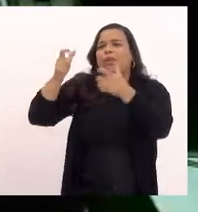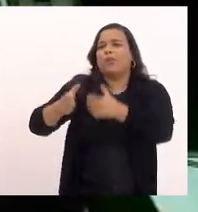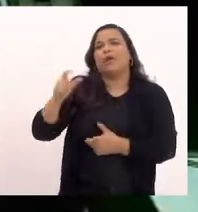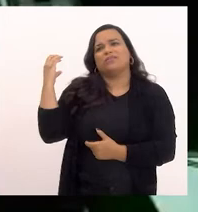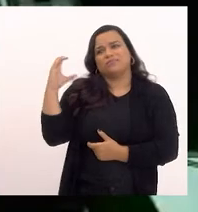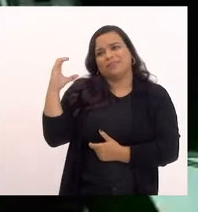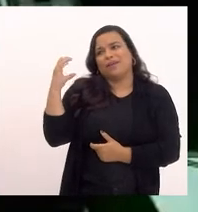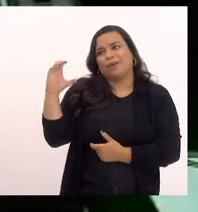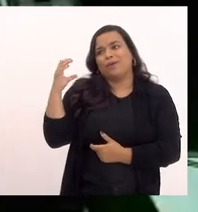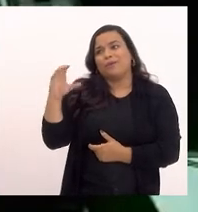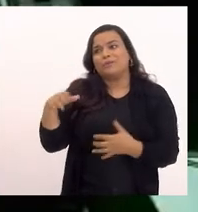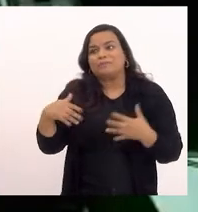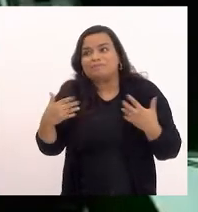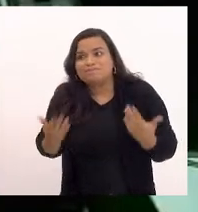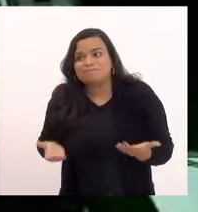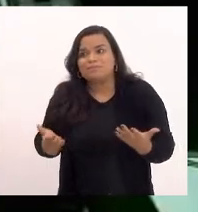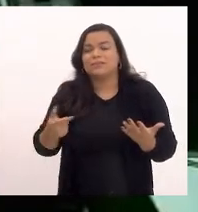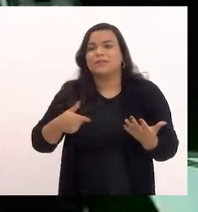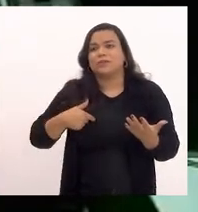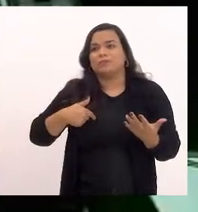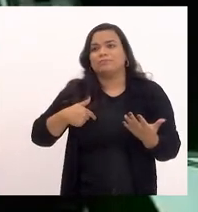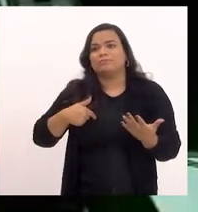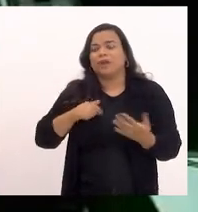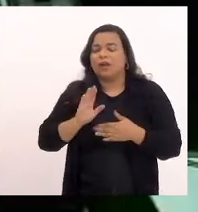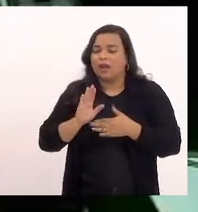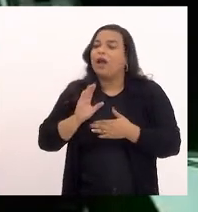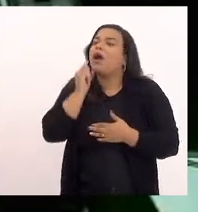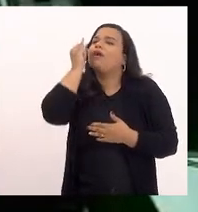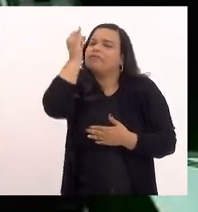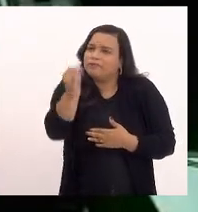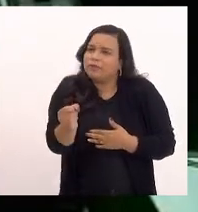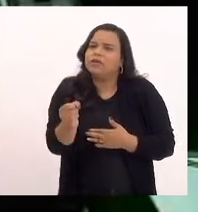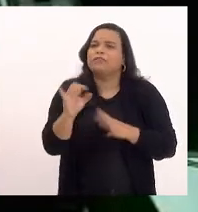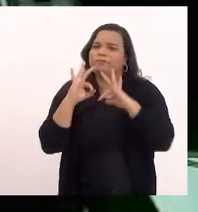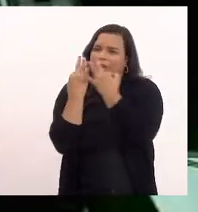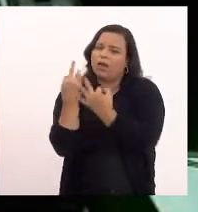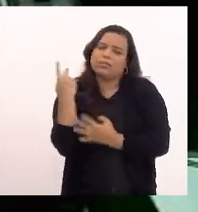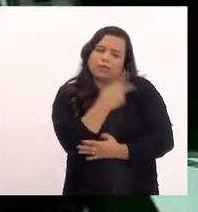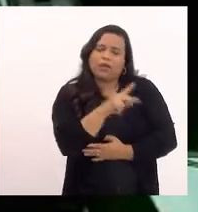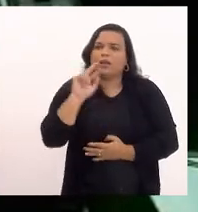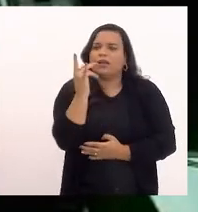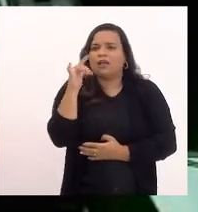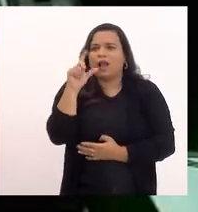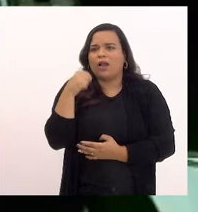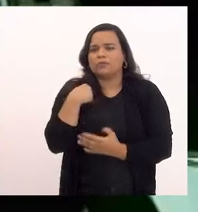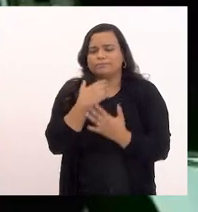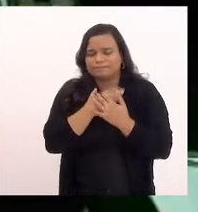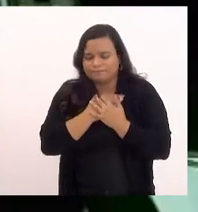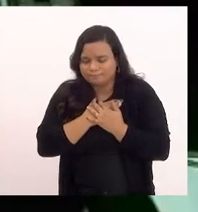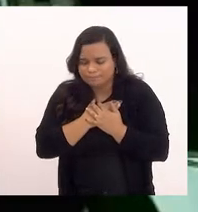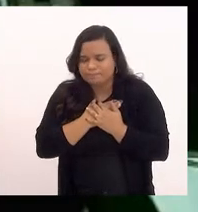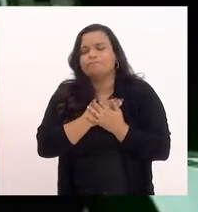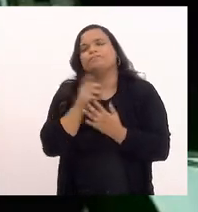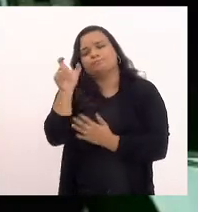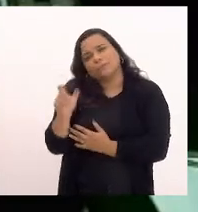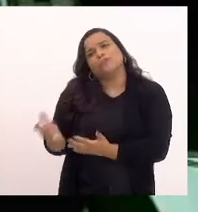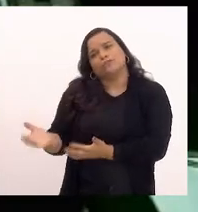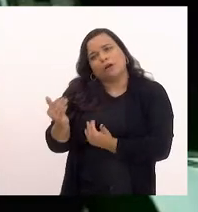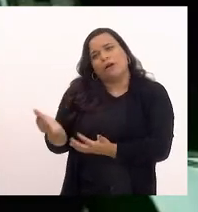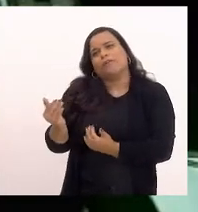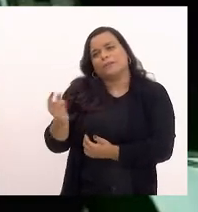aqui também já registrada a minha solidariedade à família do Iago esse jovem assassinado também